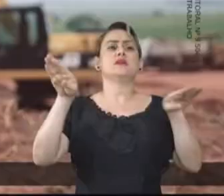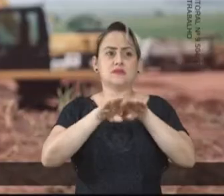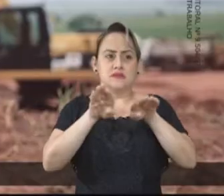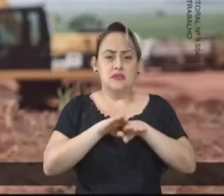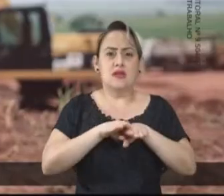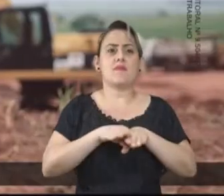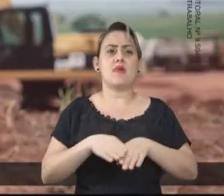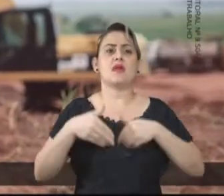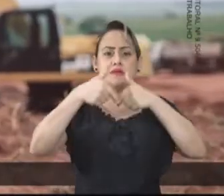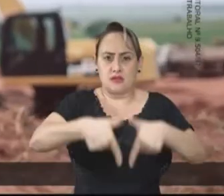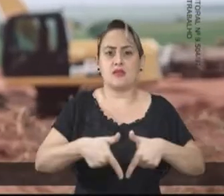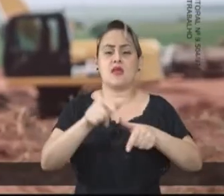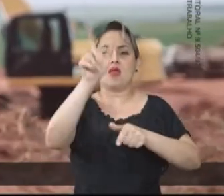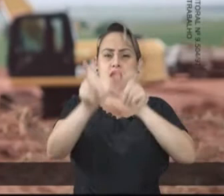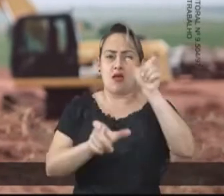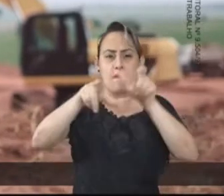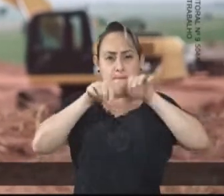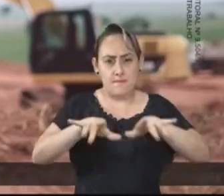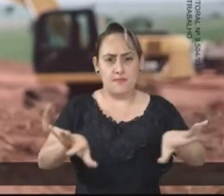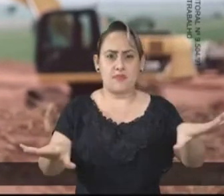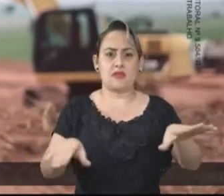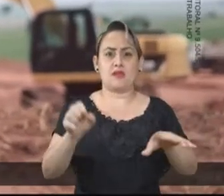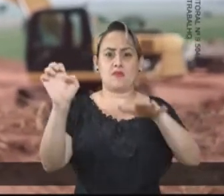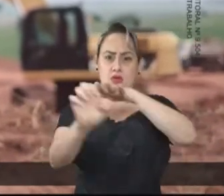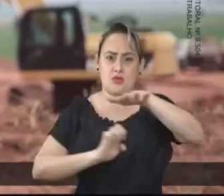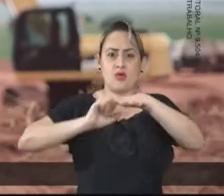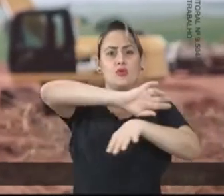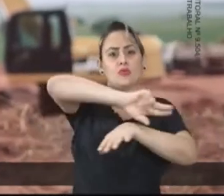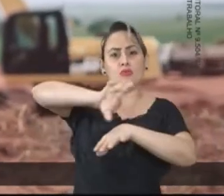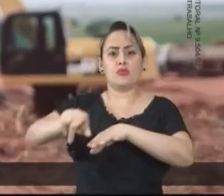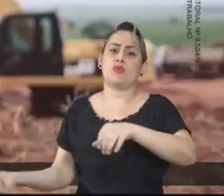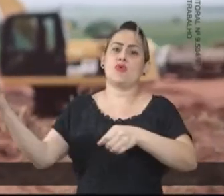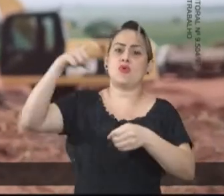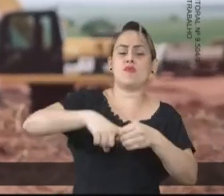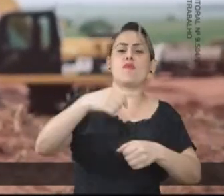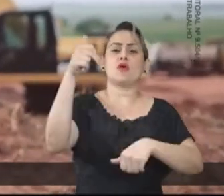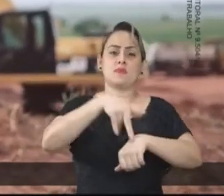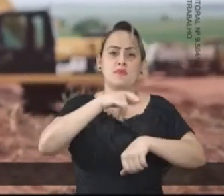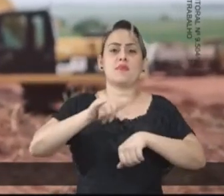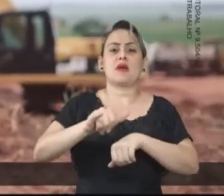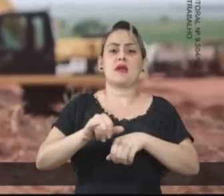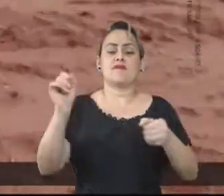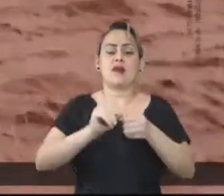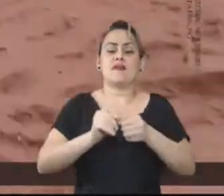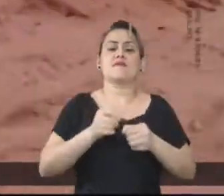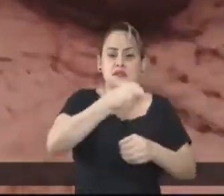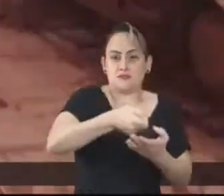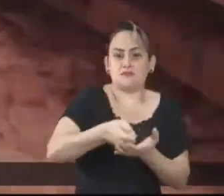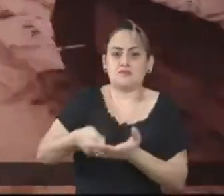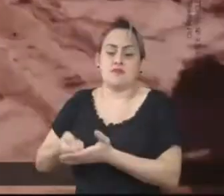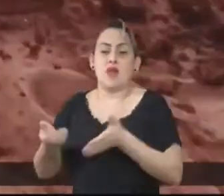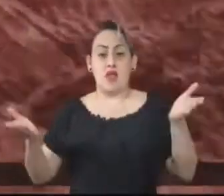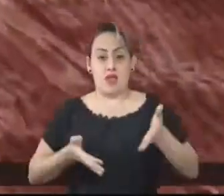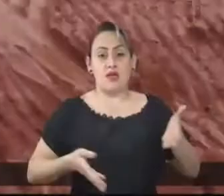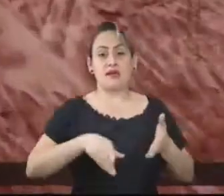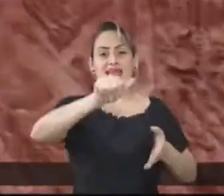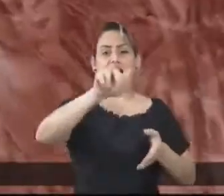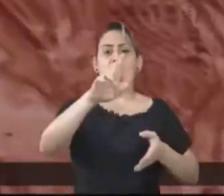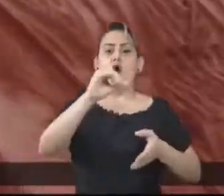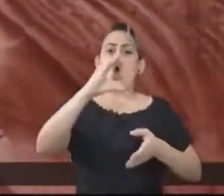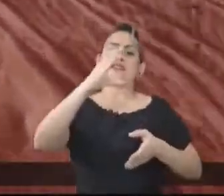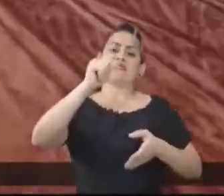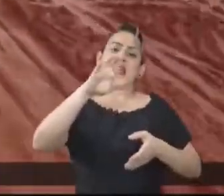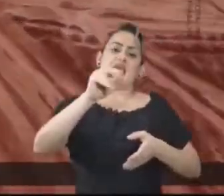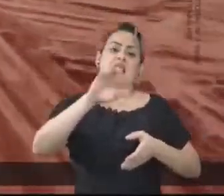Mesmo durante a pandemia, muitas empresas estão procurando Paranavaí para realizar investimentos. Eu estou aqui nas futuras